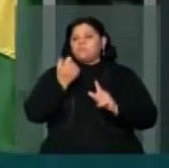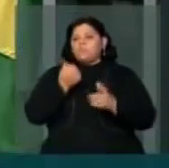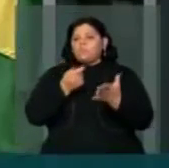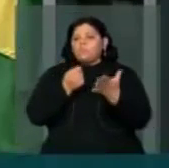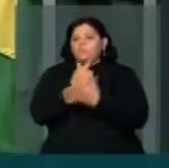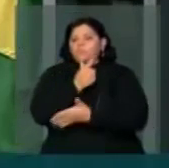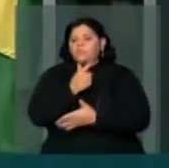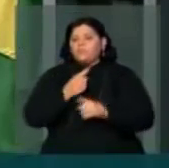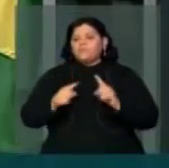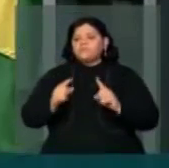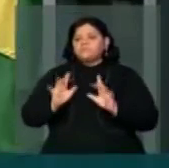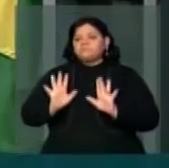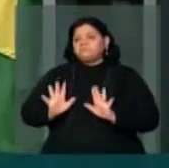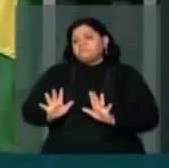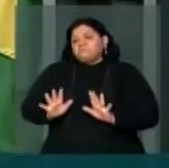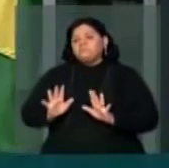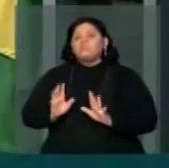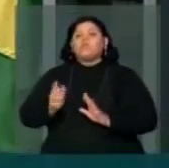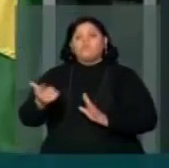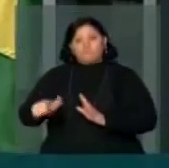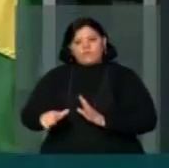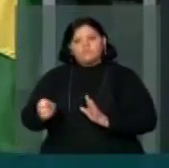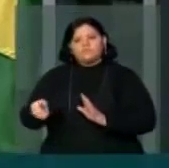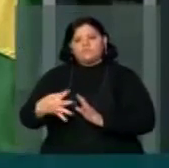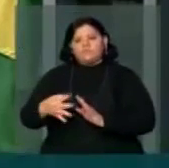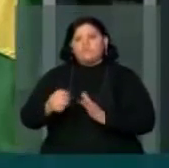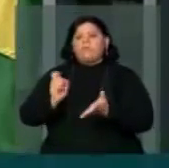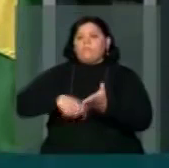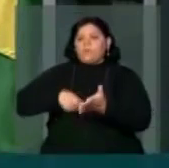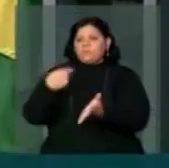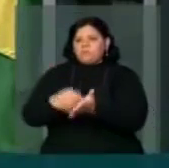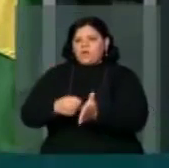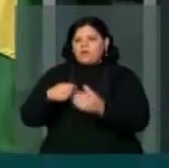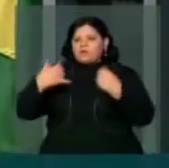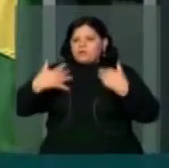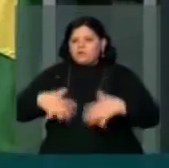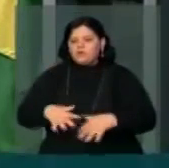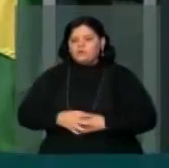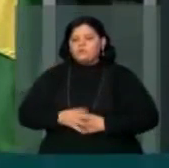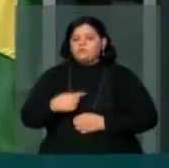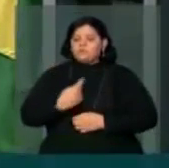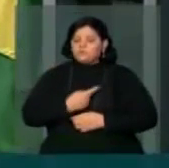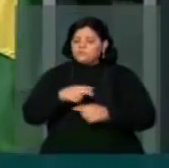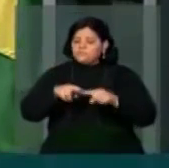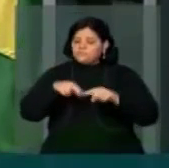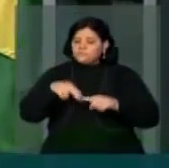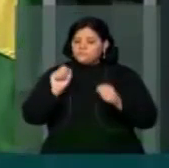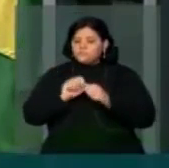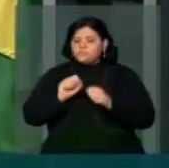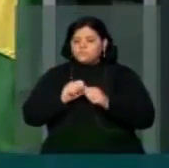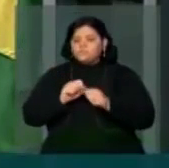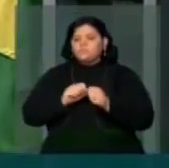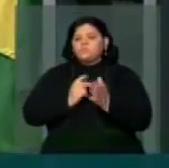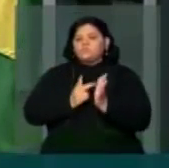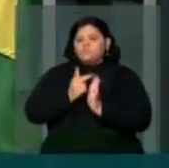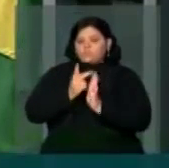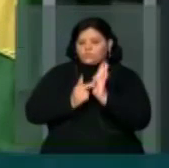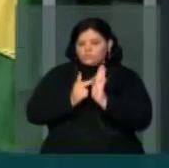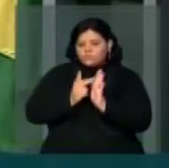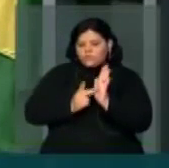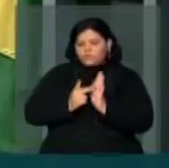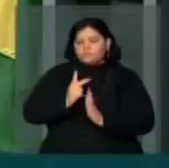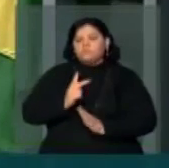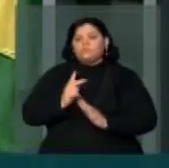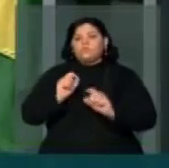acabar uma vez com esses problemas, nós demos a entrada ao projeto de lei que levou o número 7204-2014, que